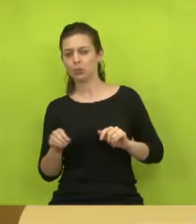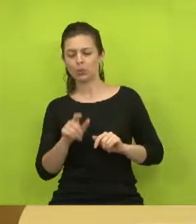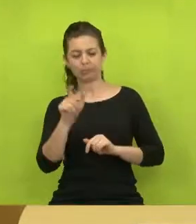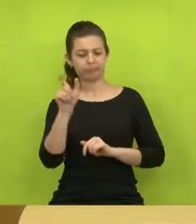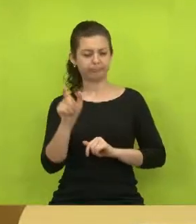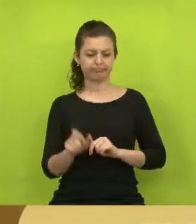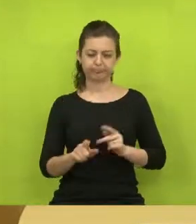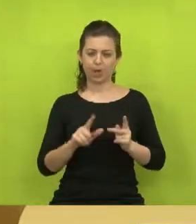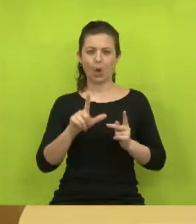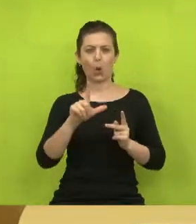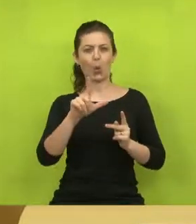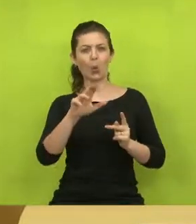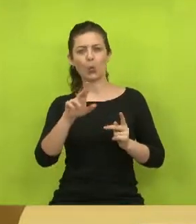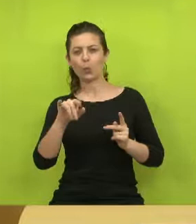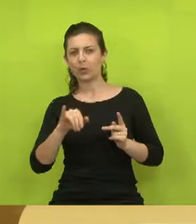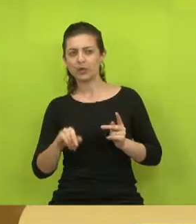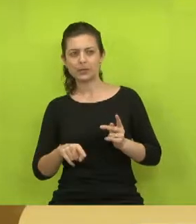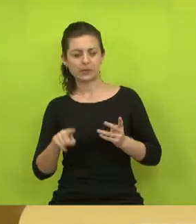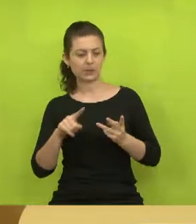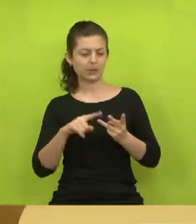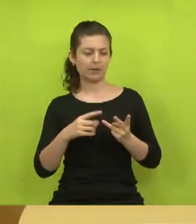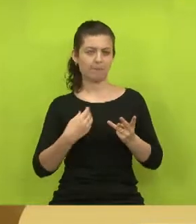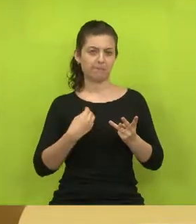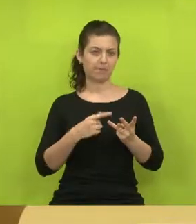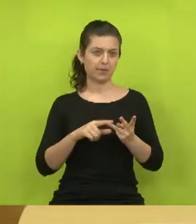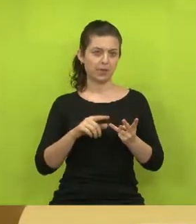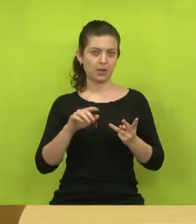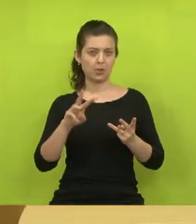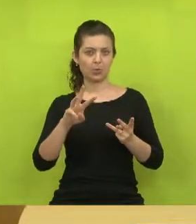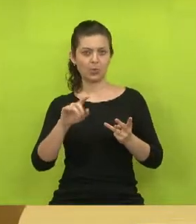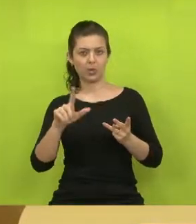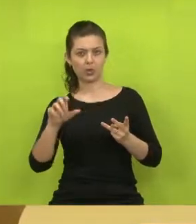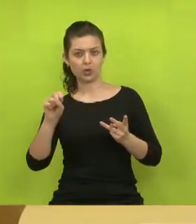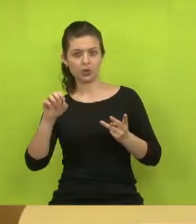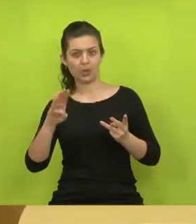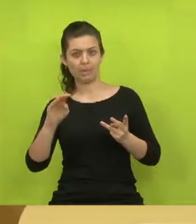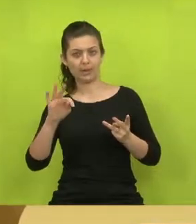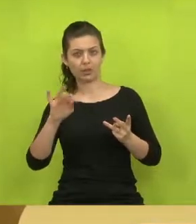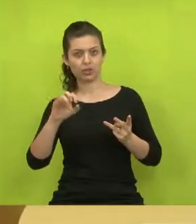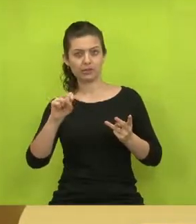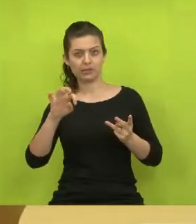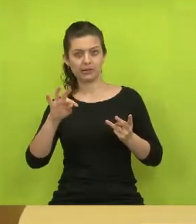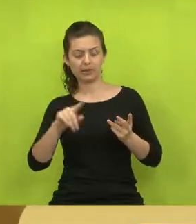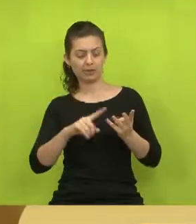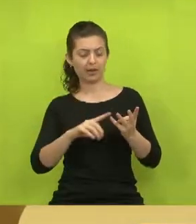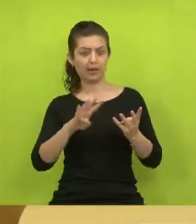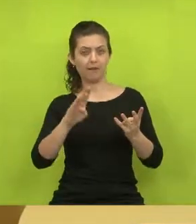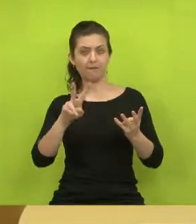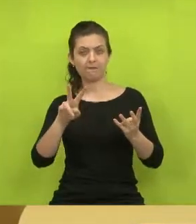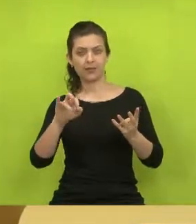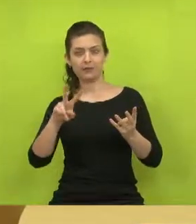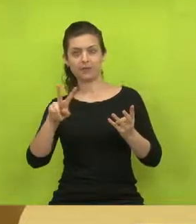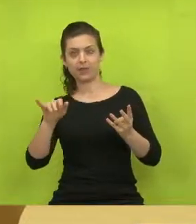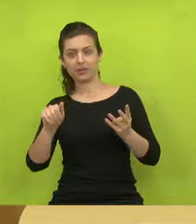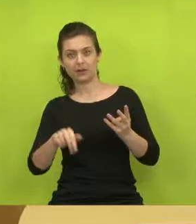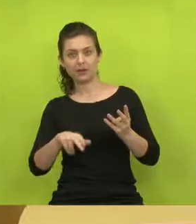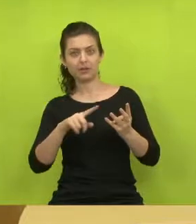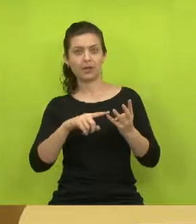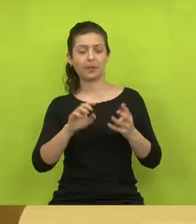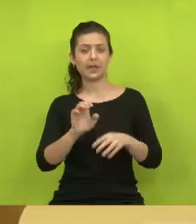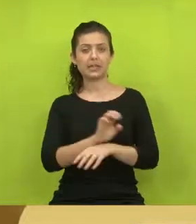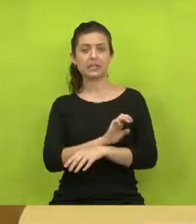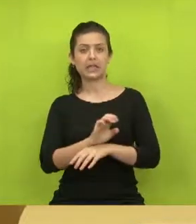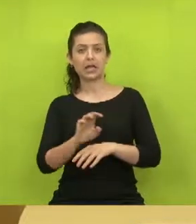do Luiz Neto, que está aqui, também do Ilso Batista, da Vívia, do estagiário